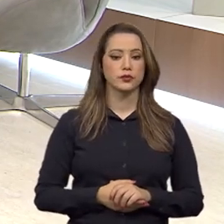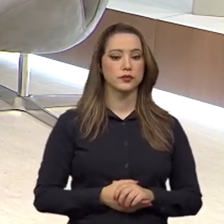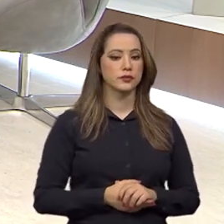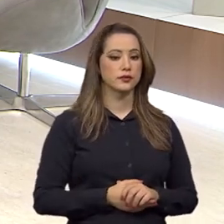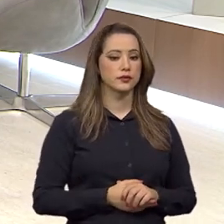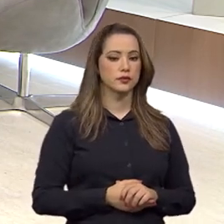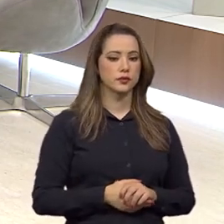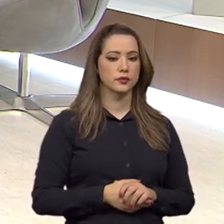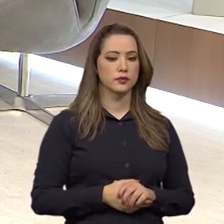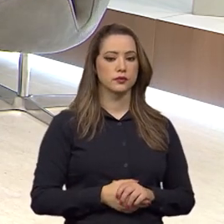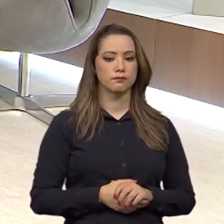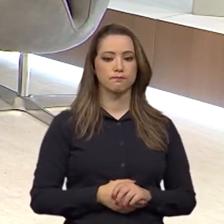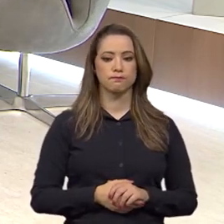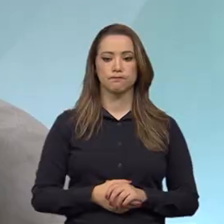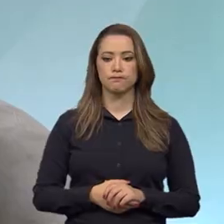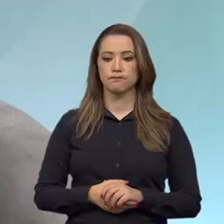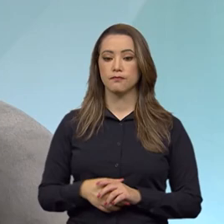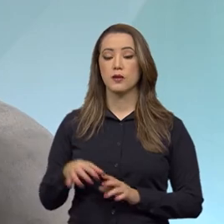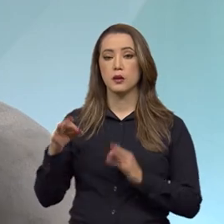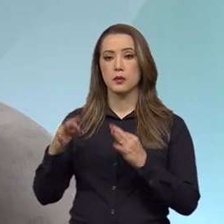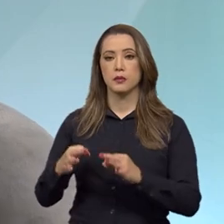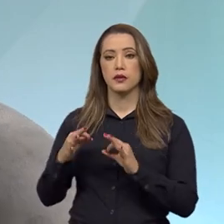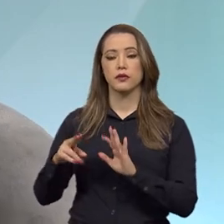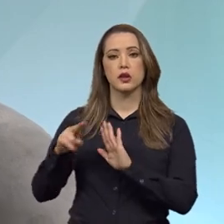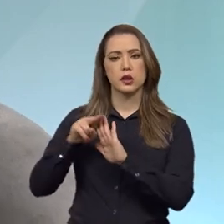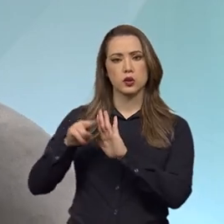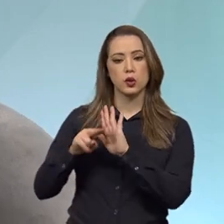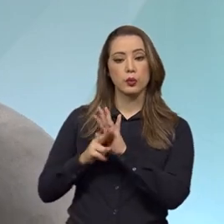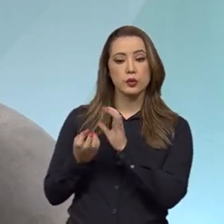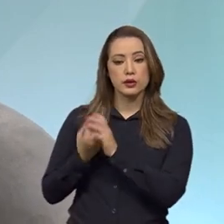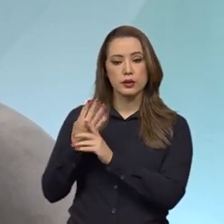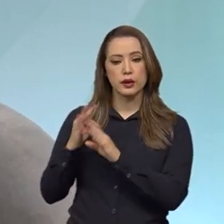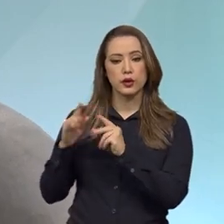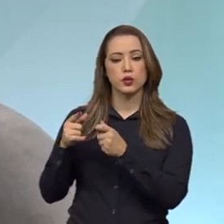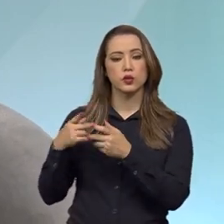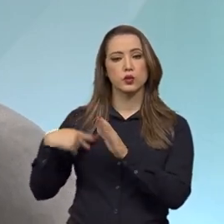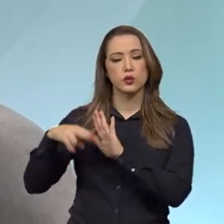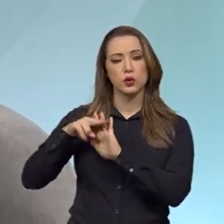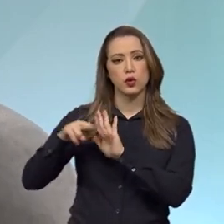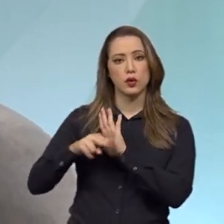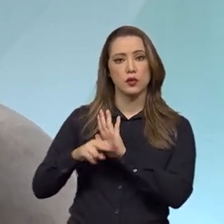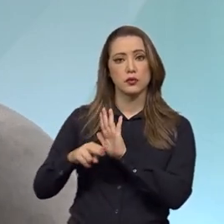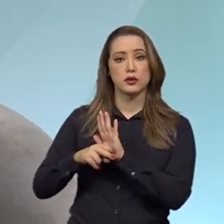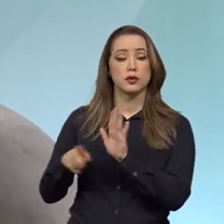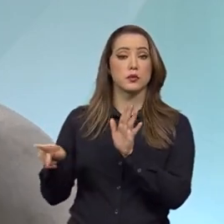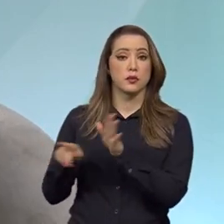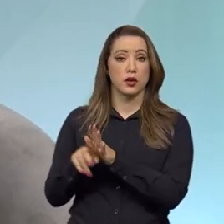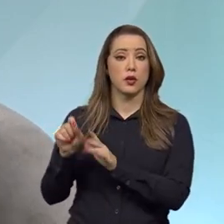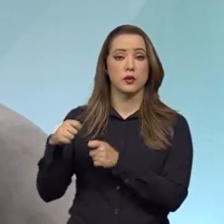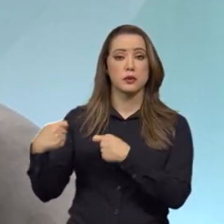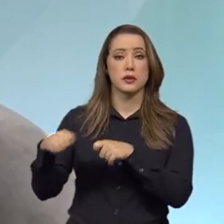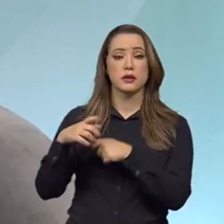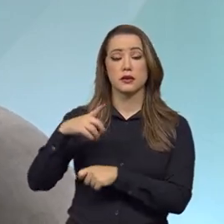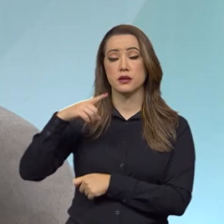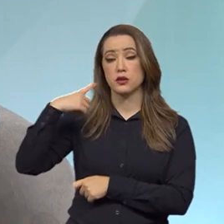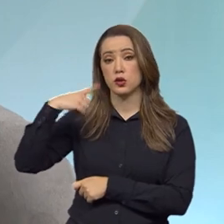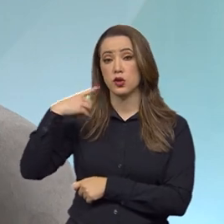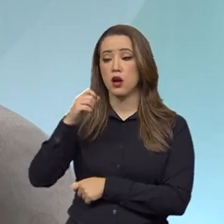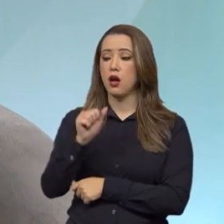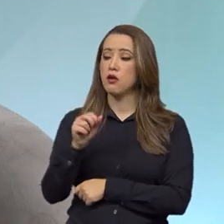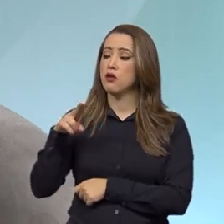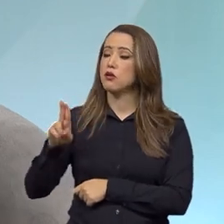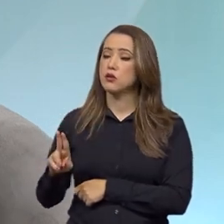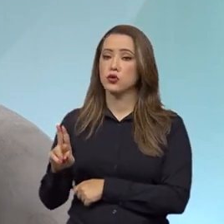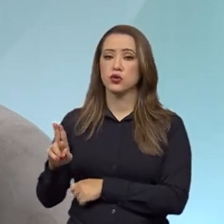que criam políticas públicas, quase todas as políticas públicas são criadas por atos normativos, passam por um advogado público. Seja o